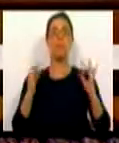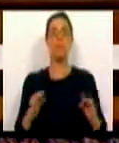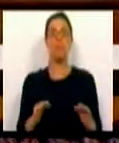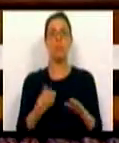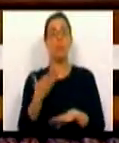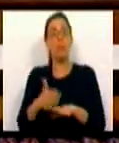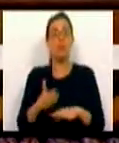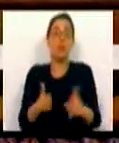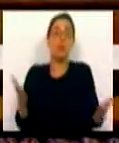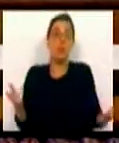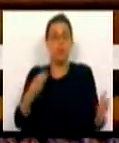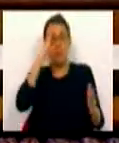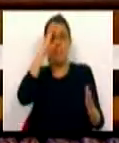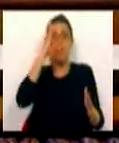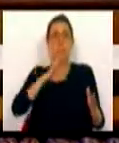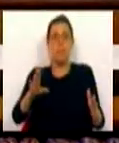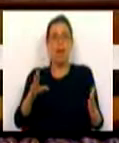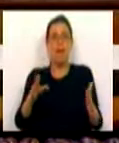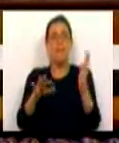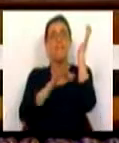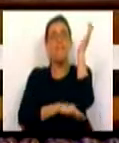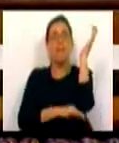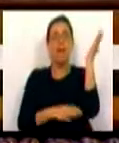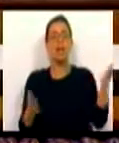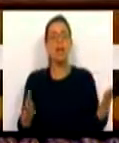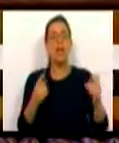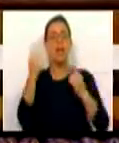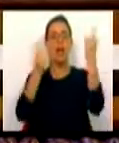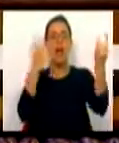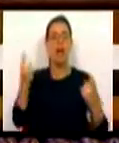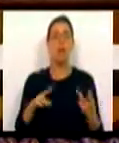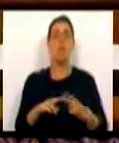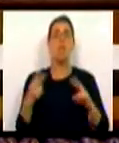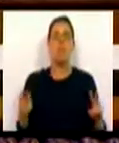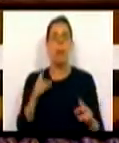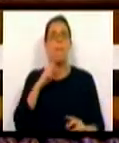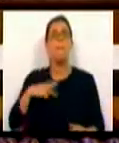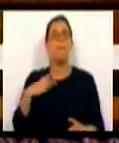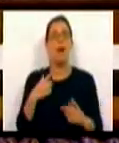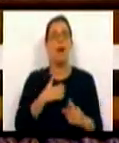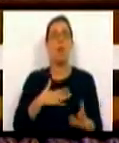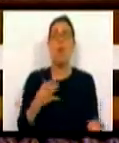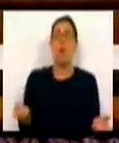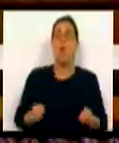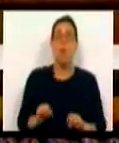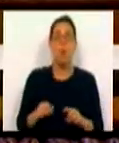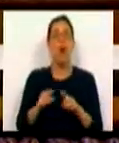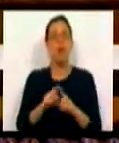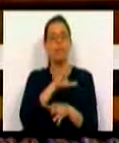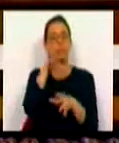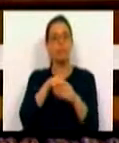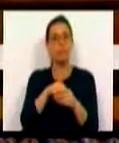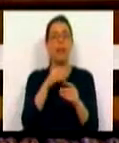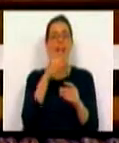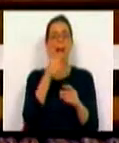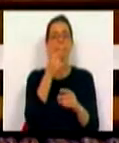por exclusão de partes, saberemos, ao nível de freguesia e ao nível de cada município, qual é o património sem dono. Este será integrado